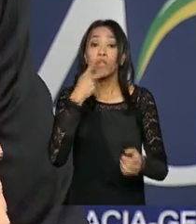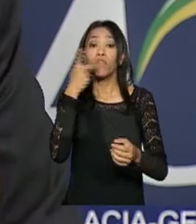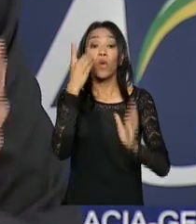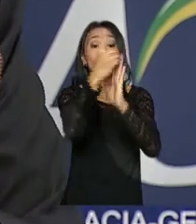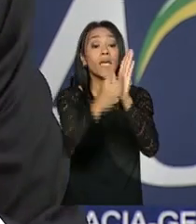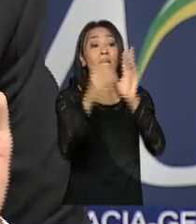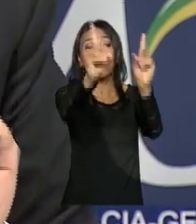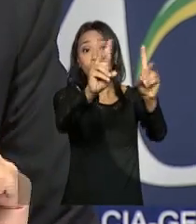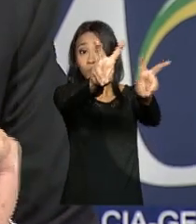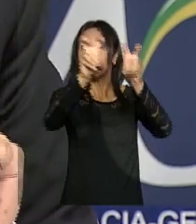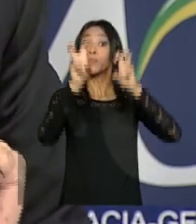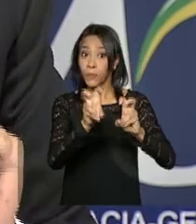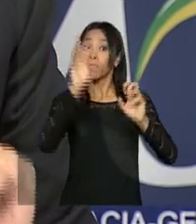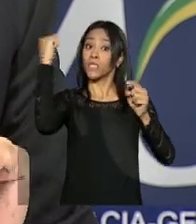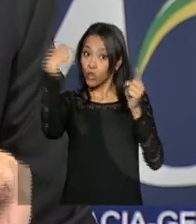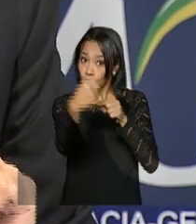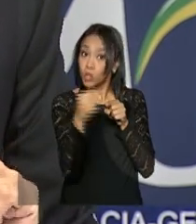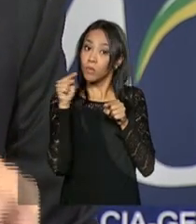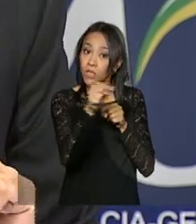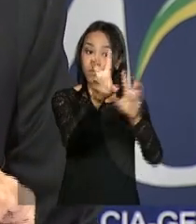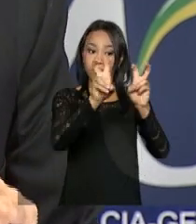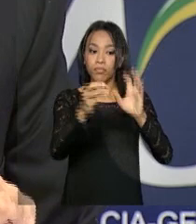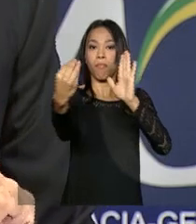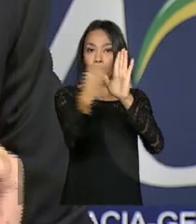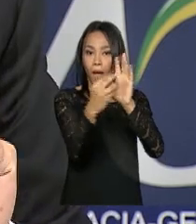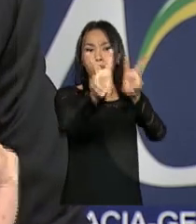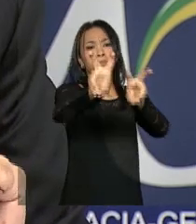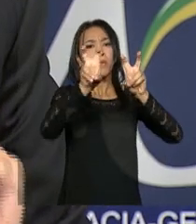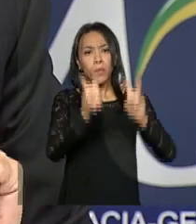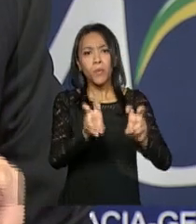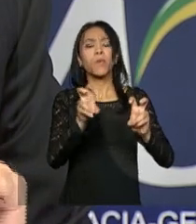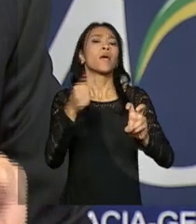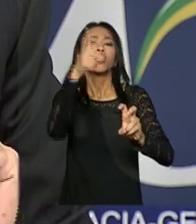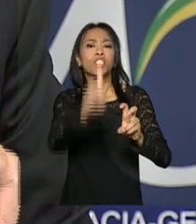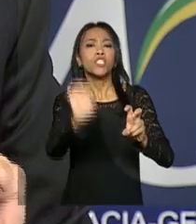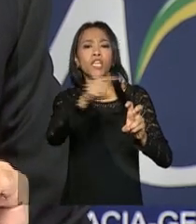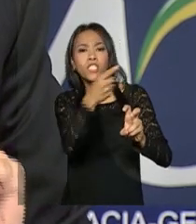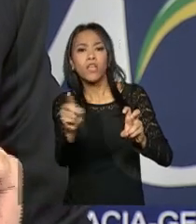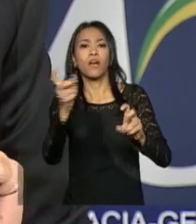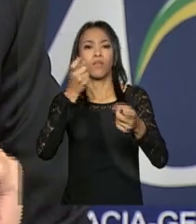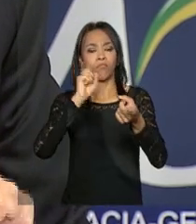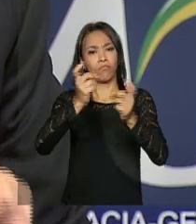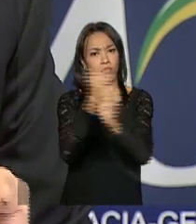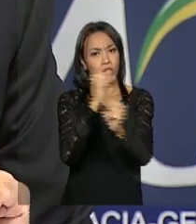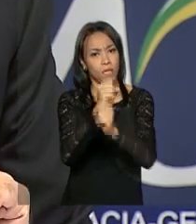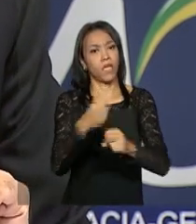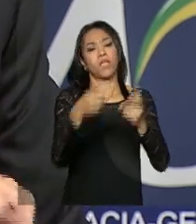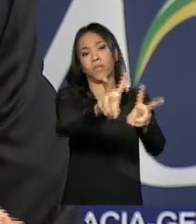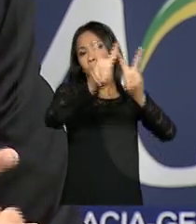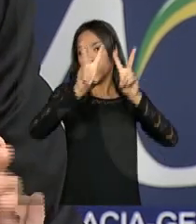Porque não há nexo entre decreto adicional e meta fiscal. Um tem a ver com gestão orçamentária ou tem a ver com gestão financeira.